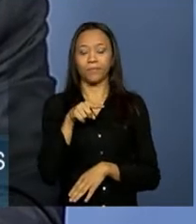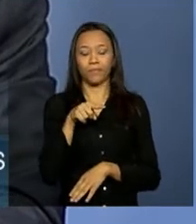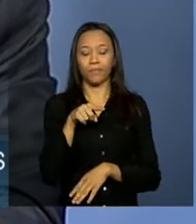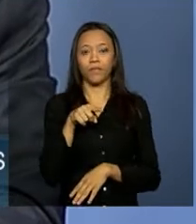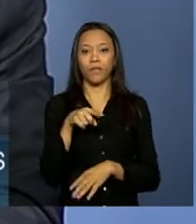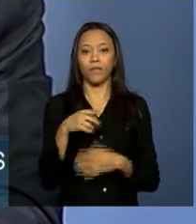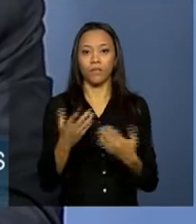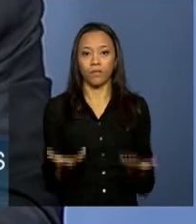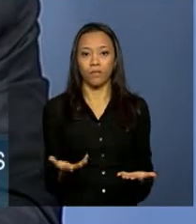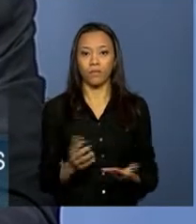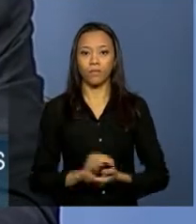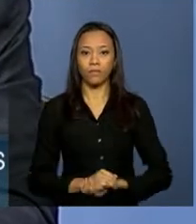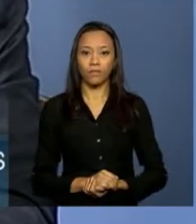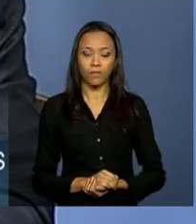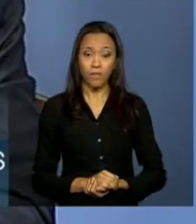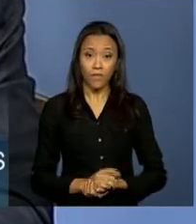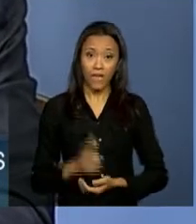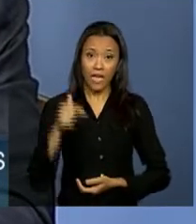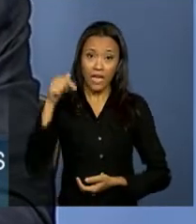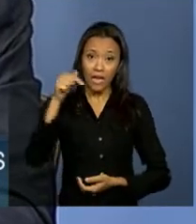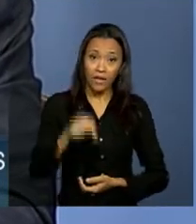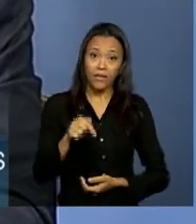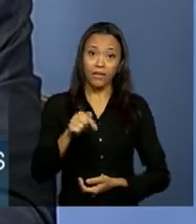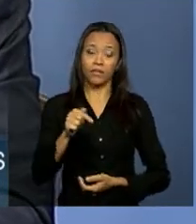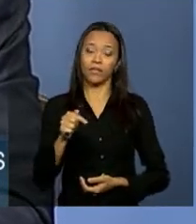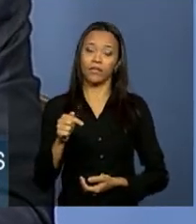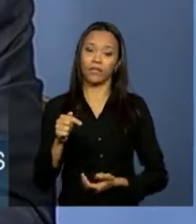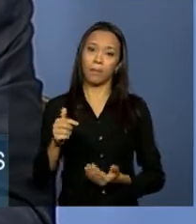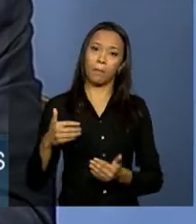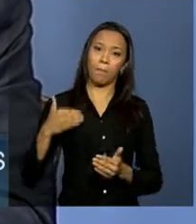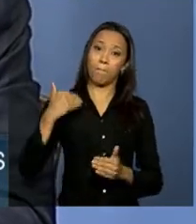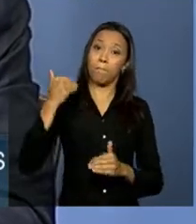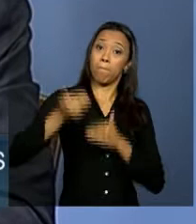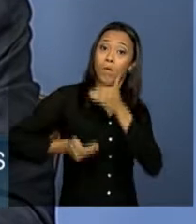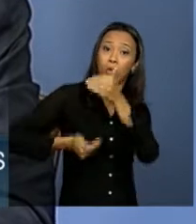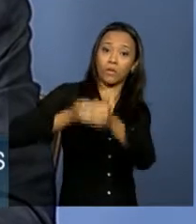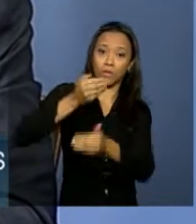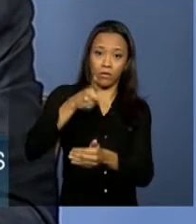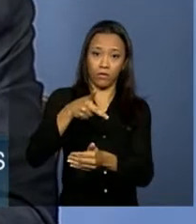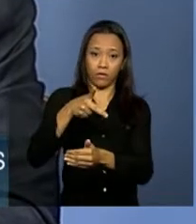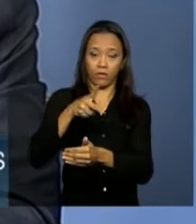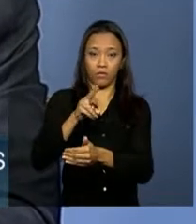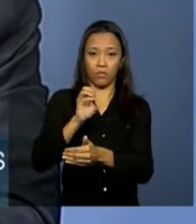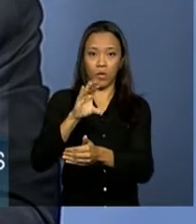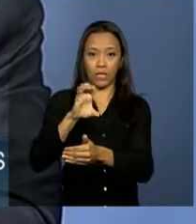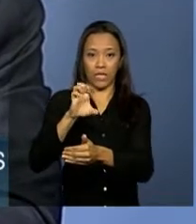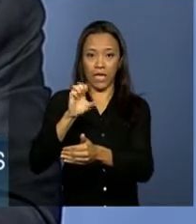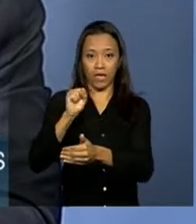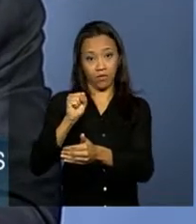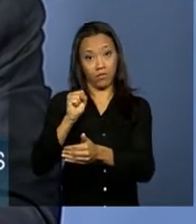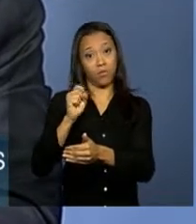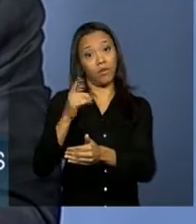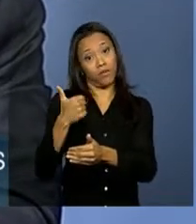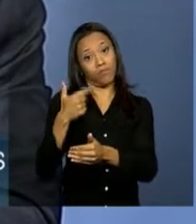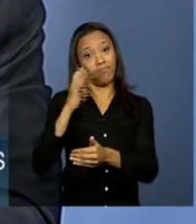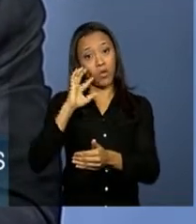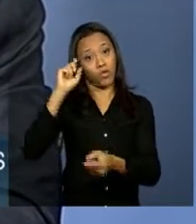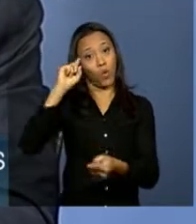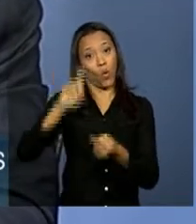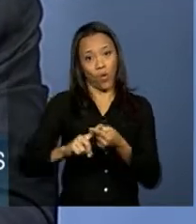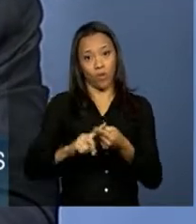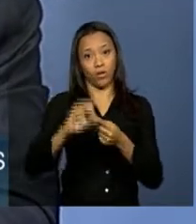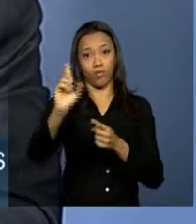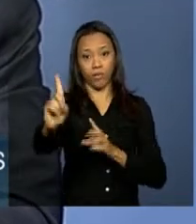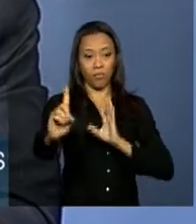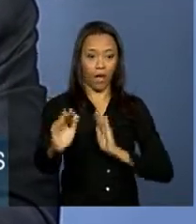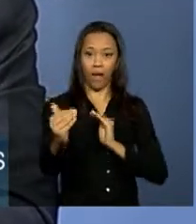momento, esse processo pode ser consensuado. Portanto, as duas partes podem chegar a um consenso dos